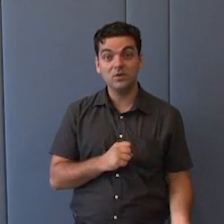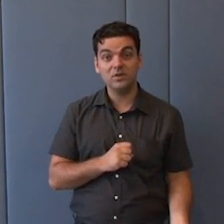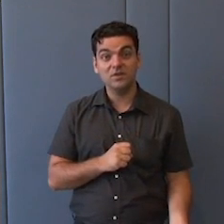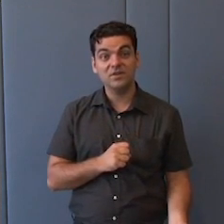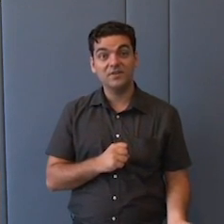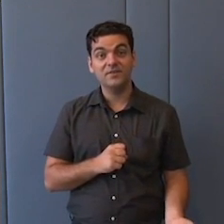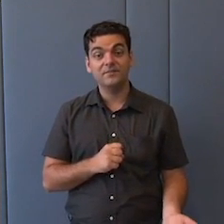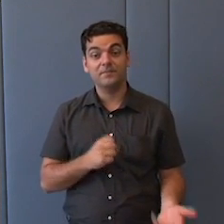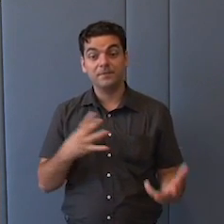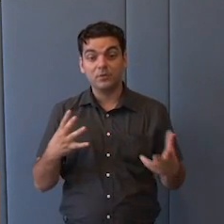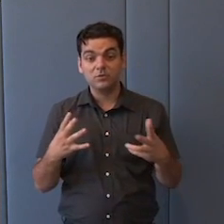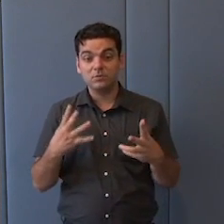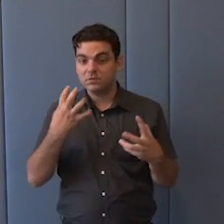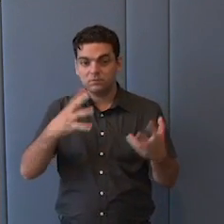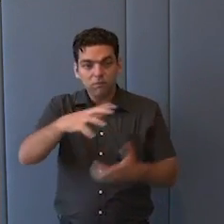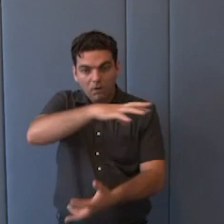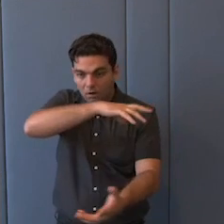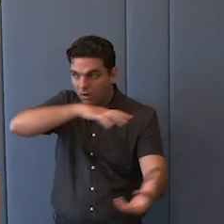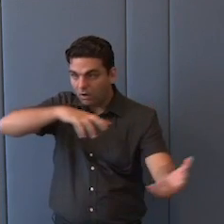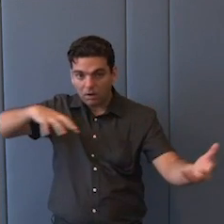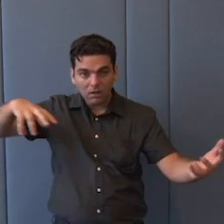esse universo virou um campo